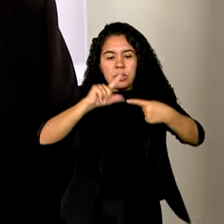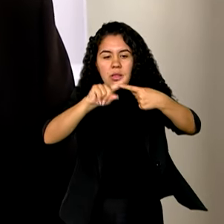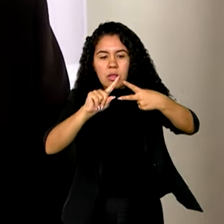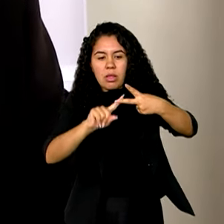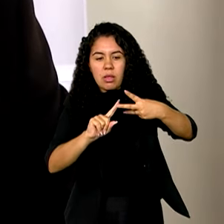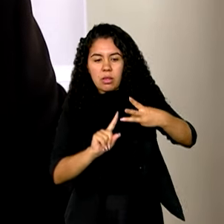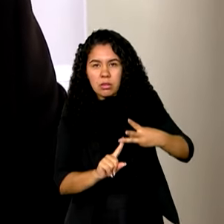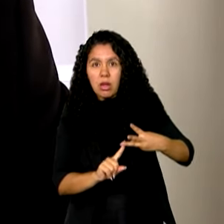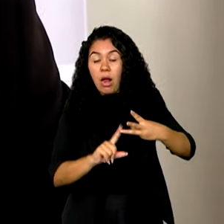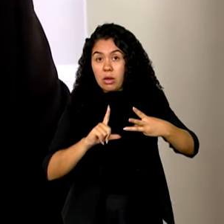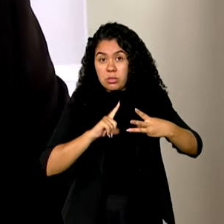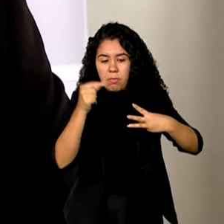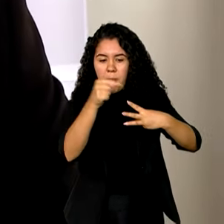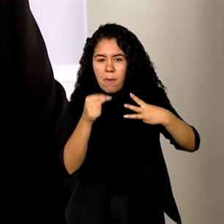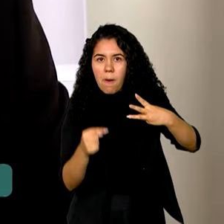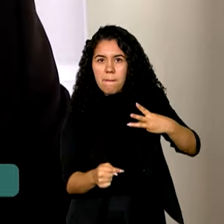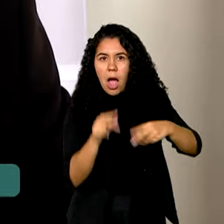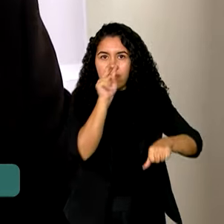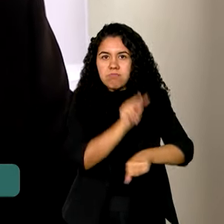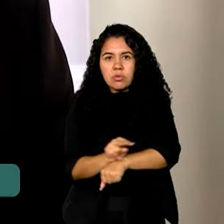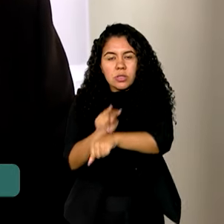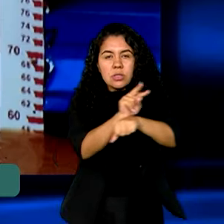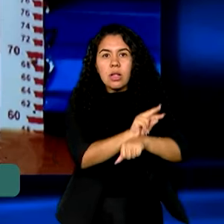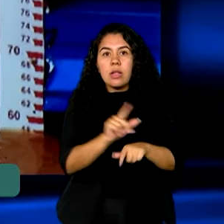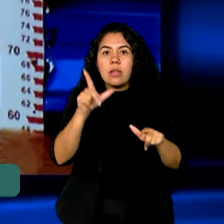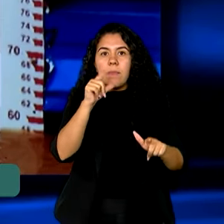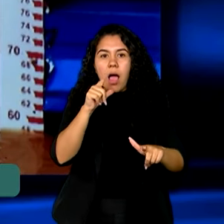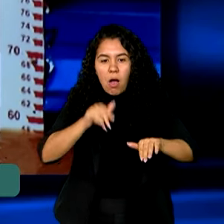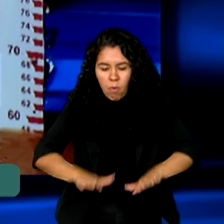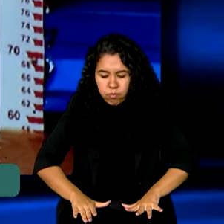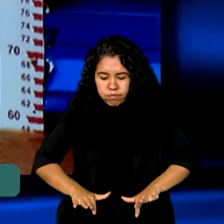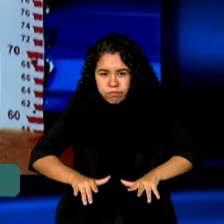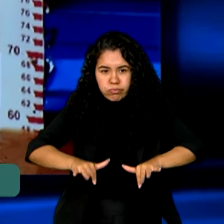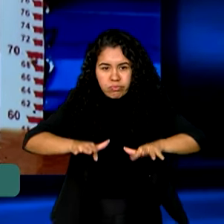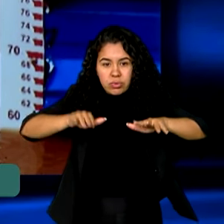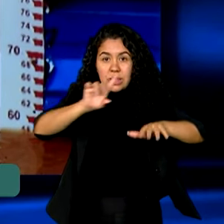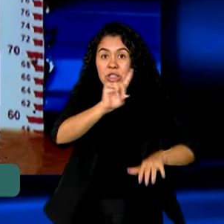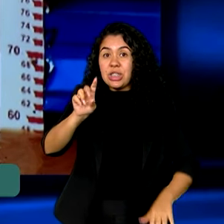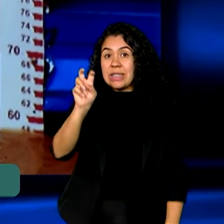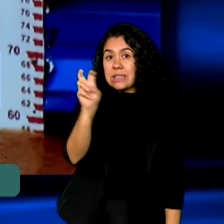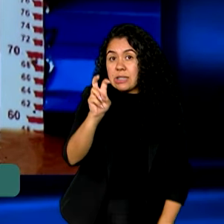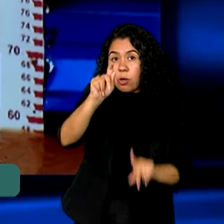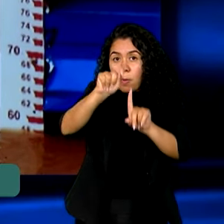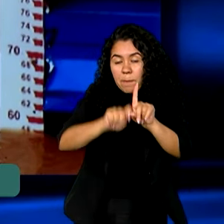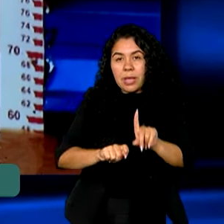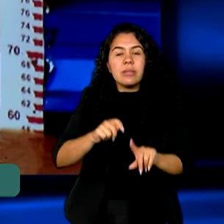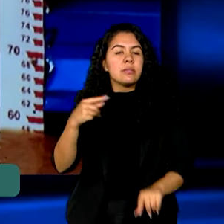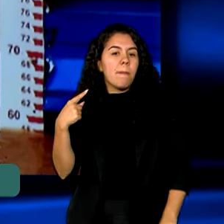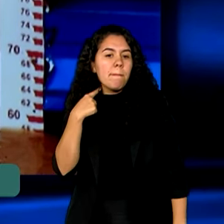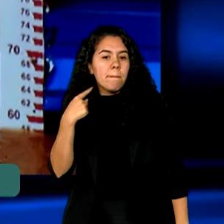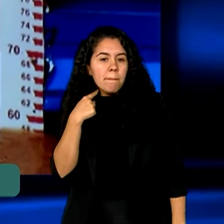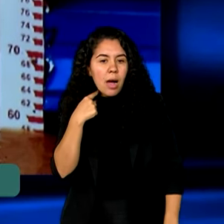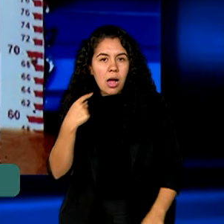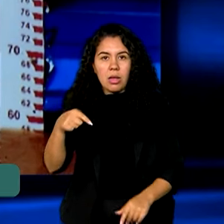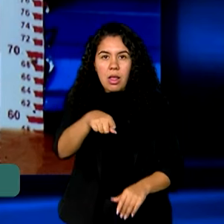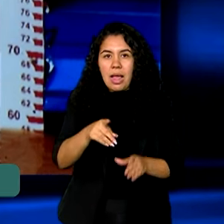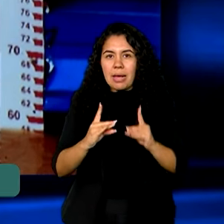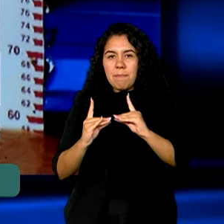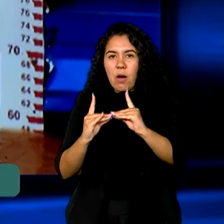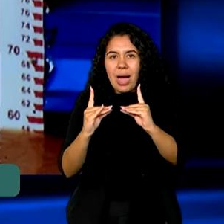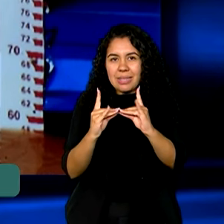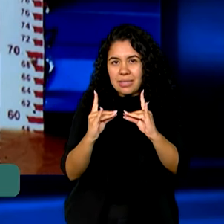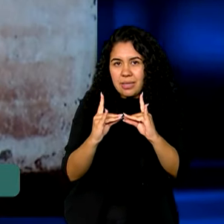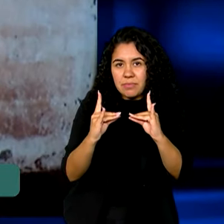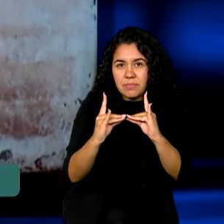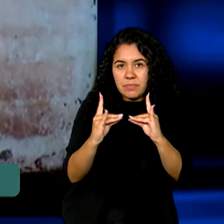de monitoramento e os níveis máximos obtidos no dia 5 de maio. No Cais Mauá, estação C6 da